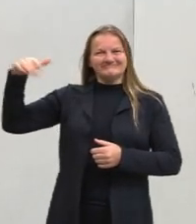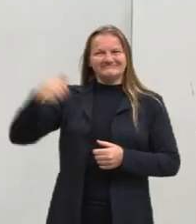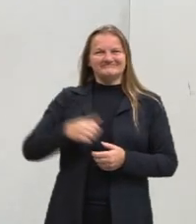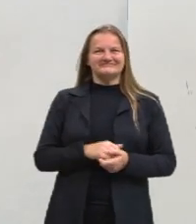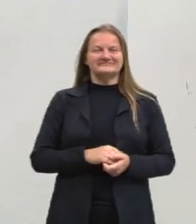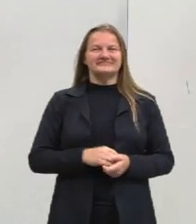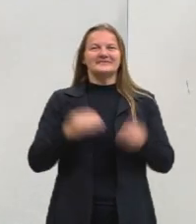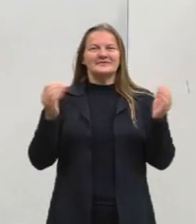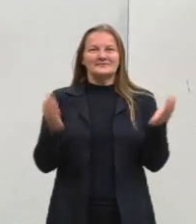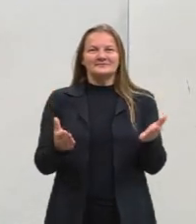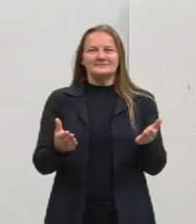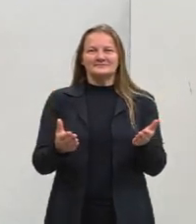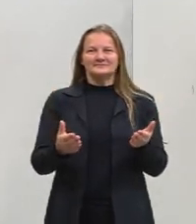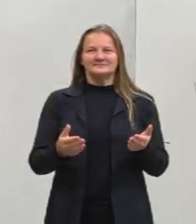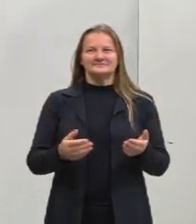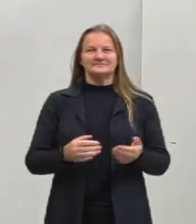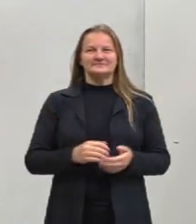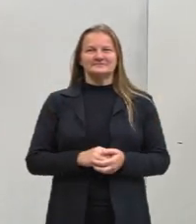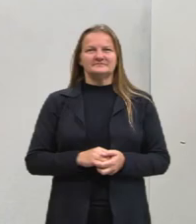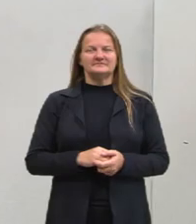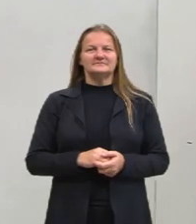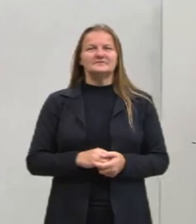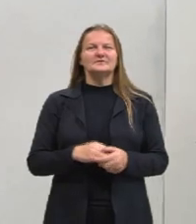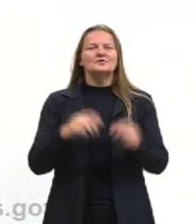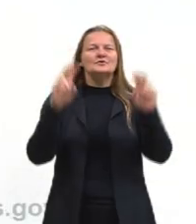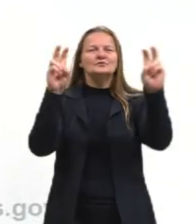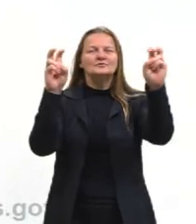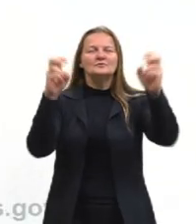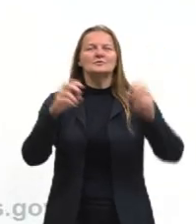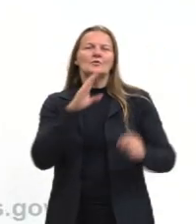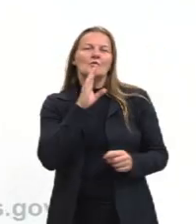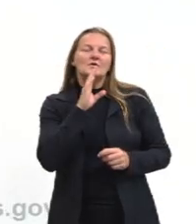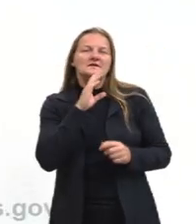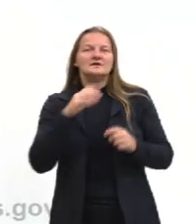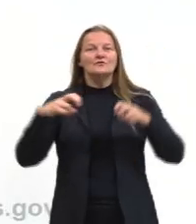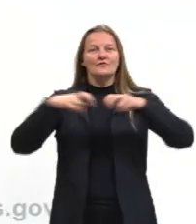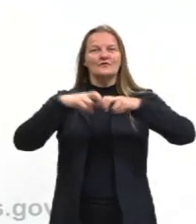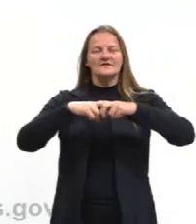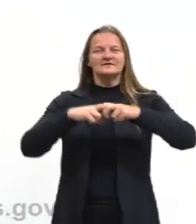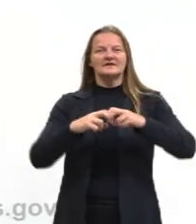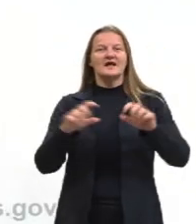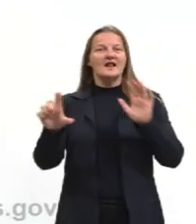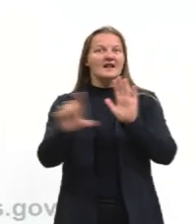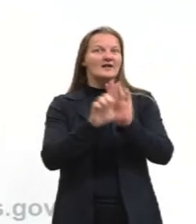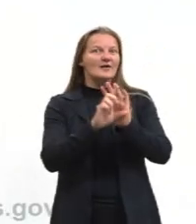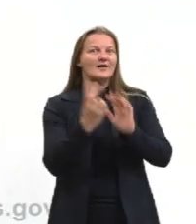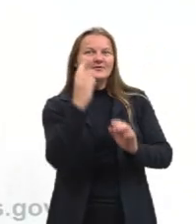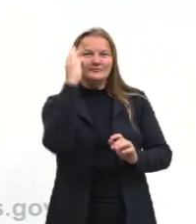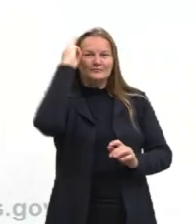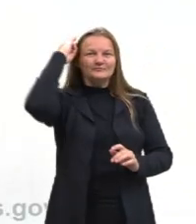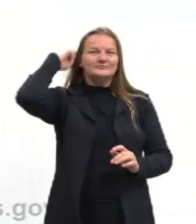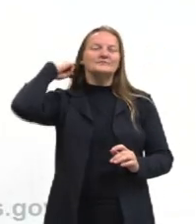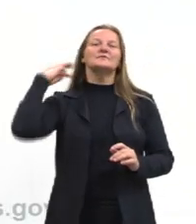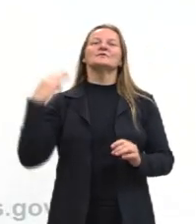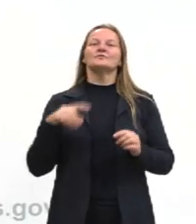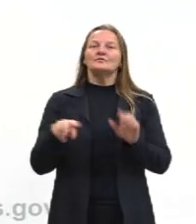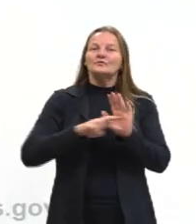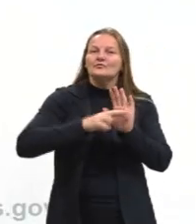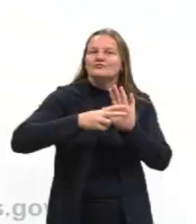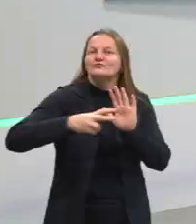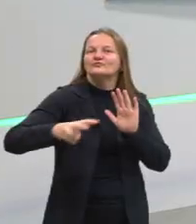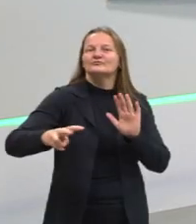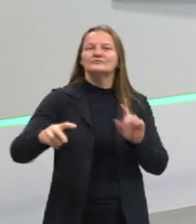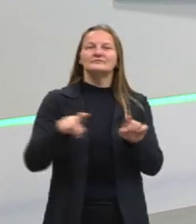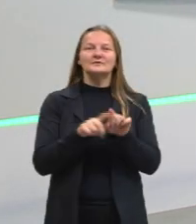Hoje, então, a gente vai começar a falar de um tema muito conhecido da física, que são as leis de Newton e, consequentemente, o